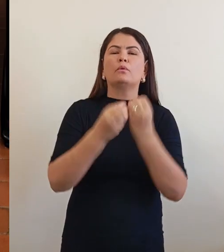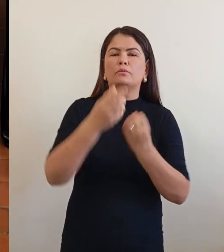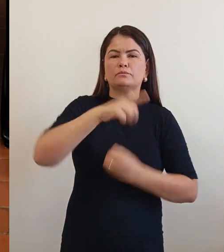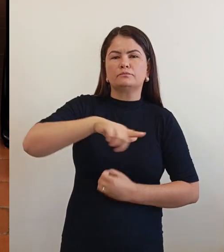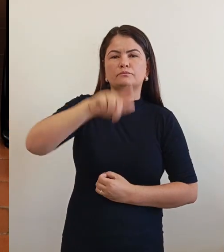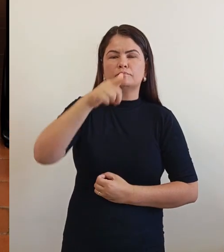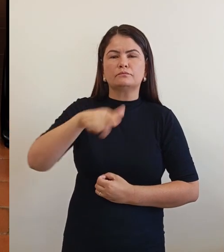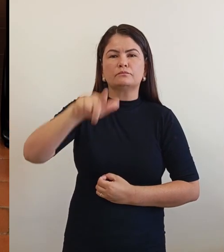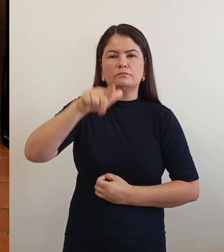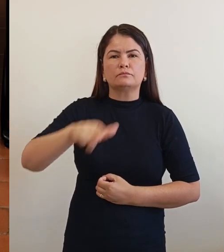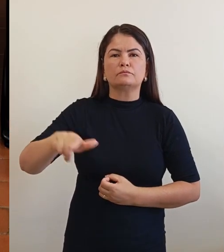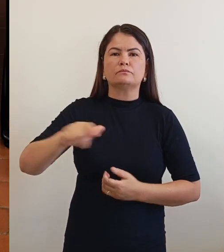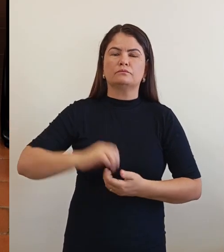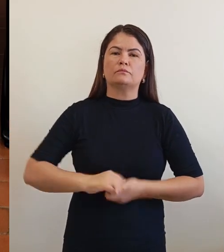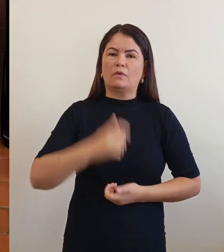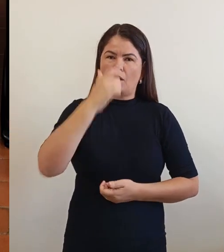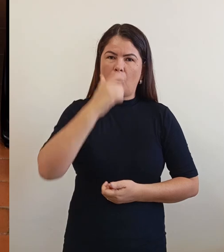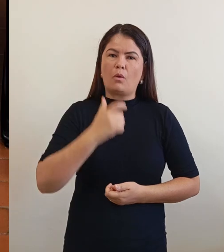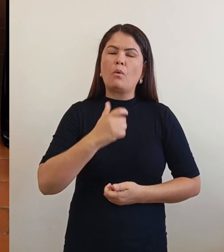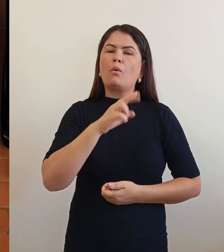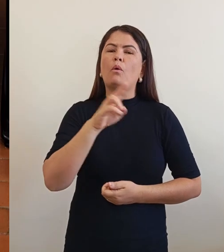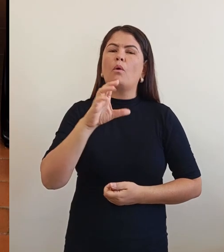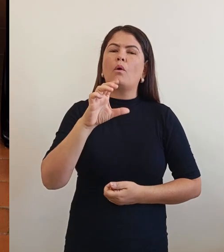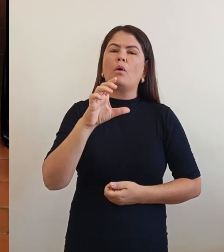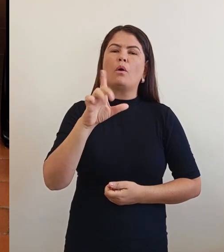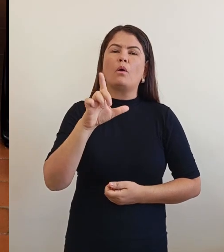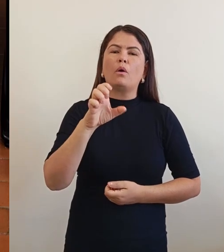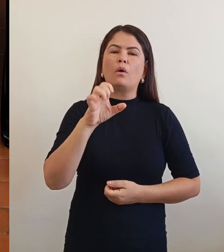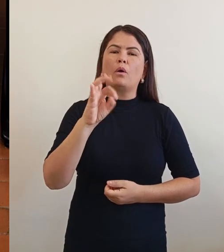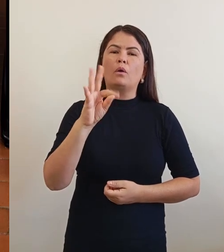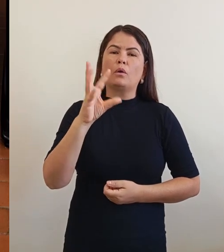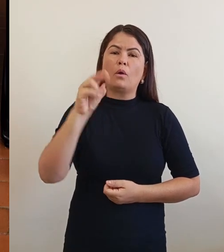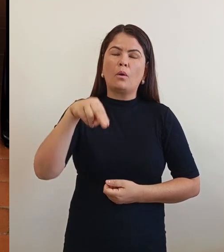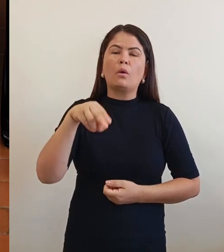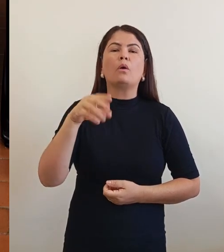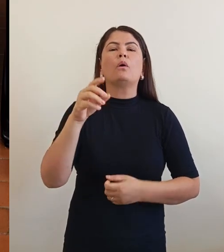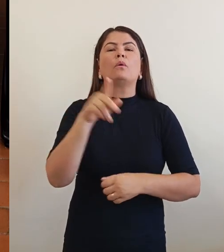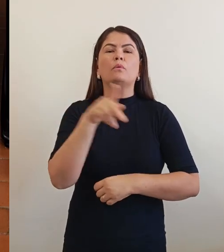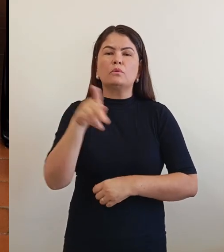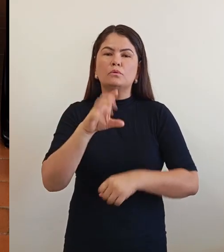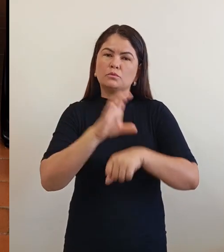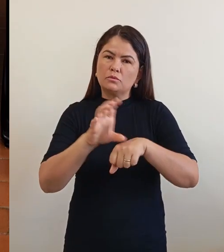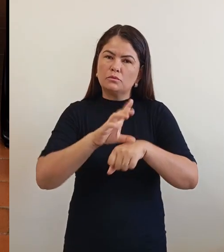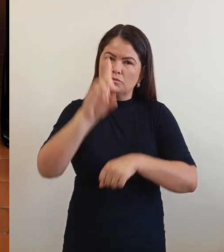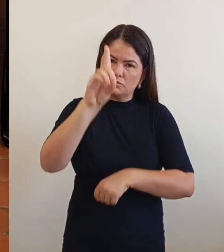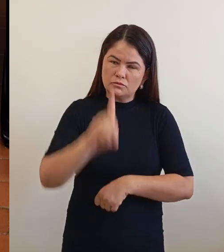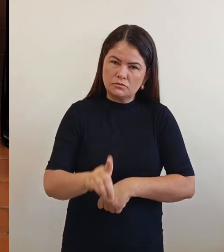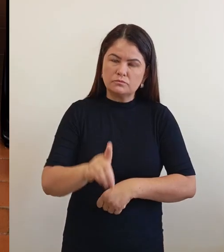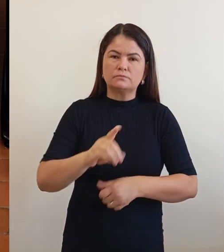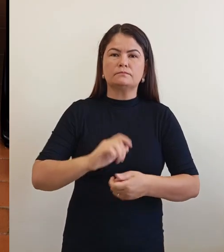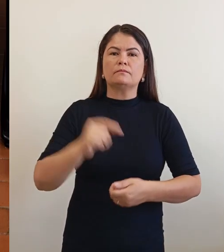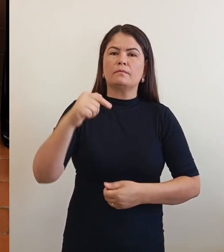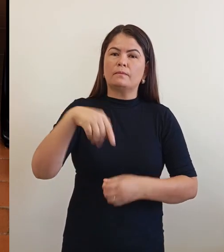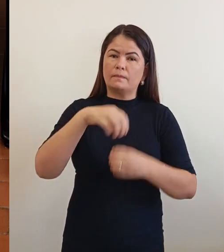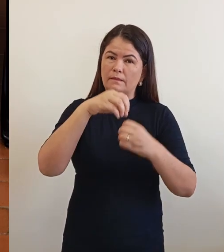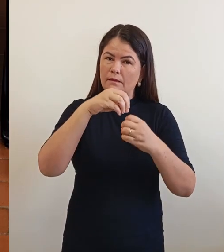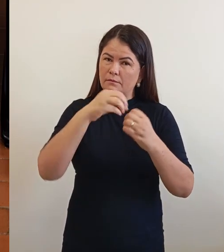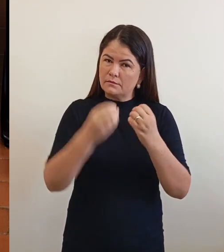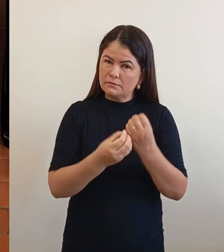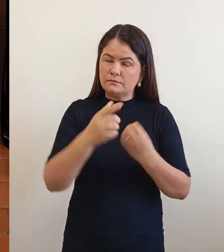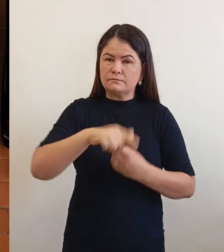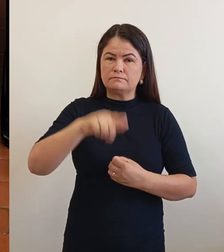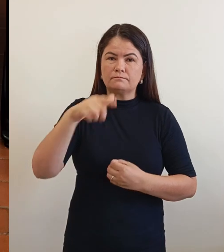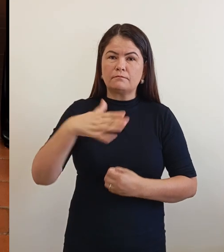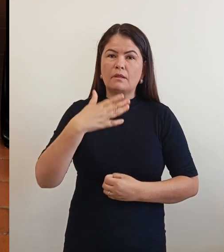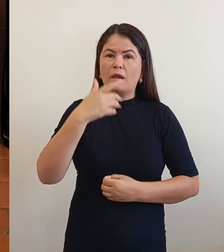campus da cidade de Goiás. Eu me chamo Cleuton César Ripaldi Freitas, sou professor do curso de Direito aqui do campus de Goiás. Sou